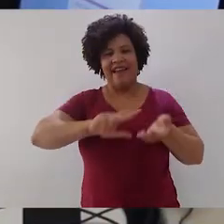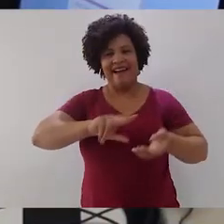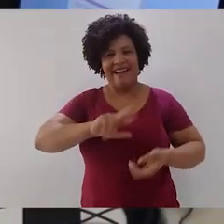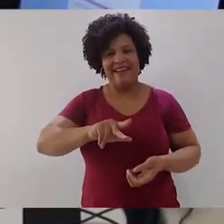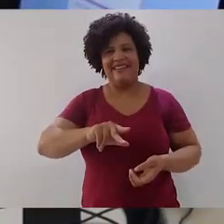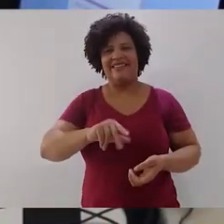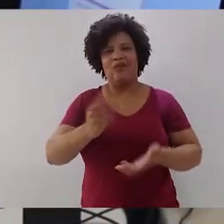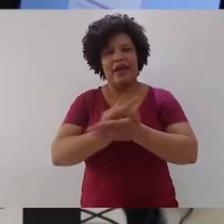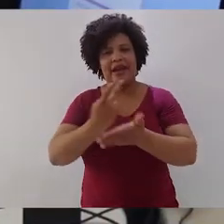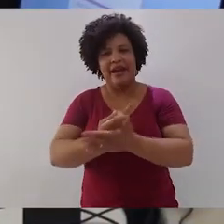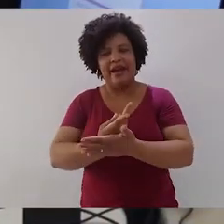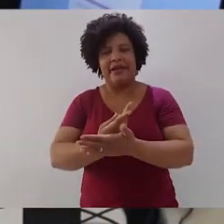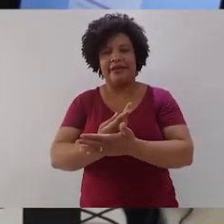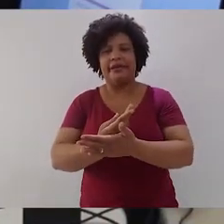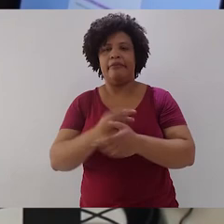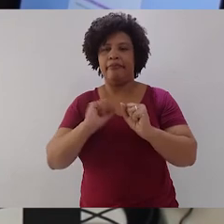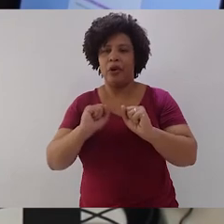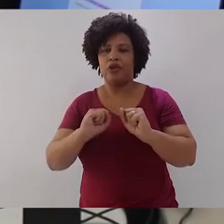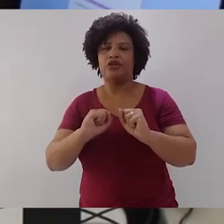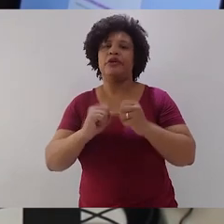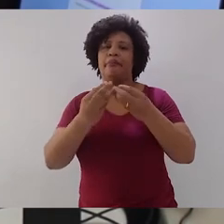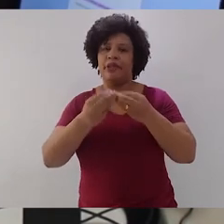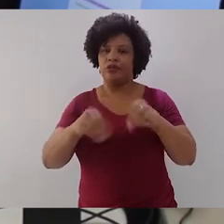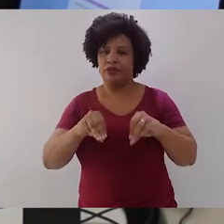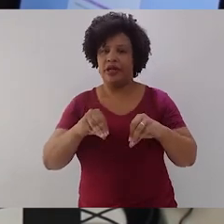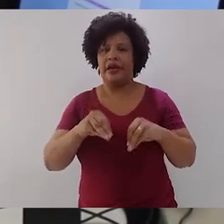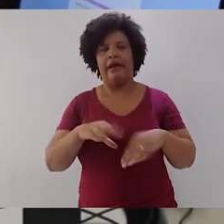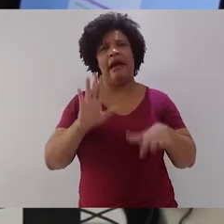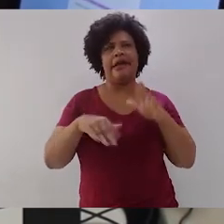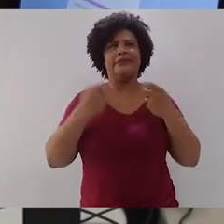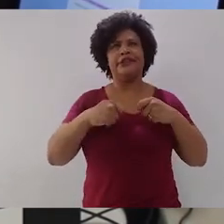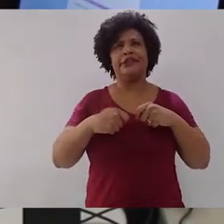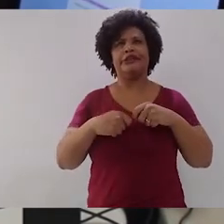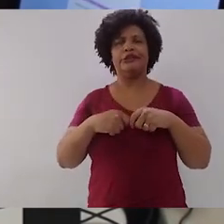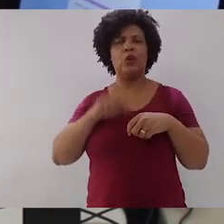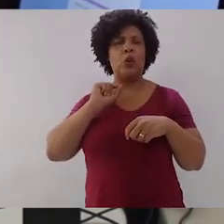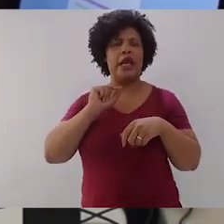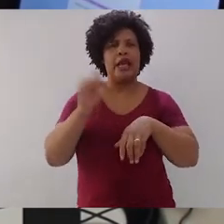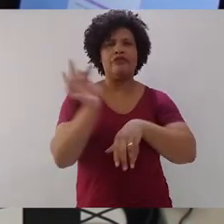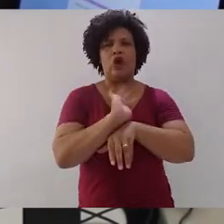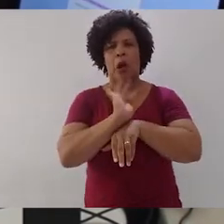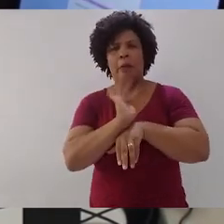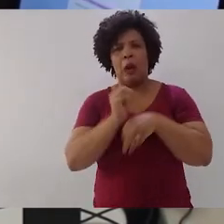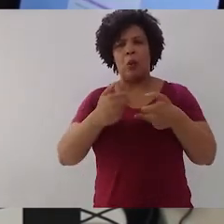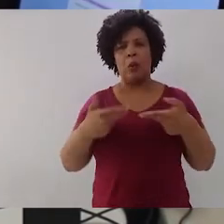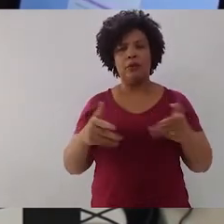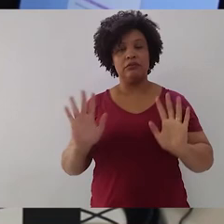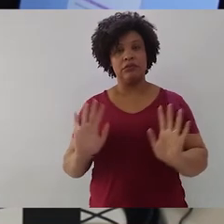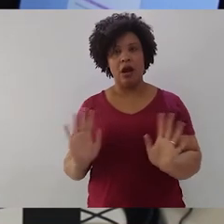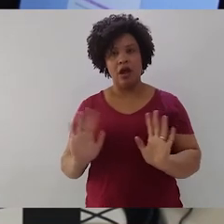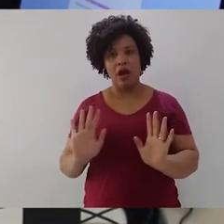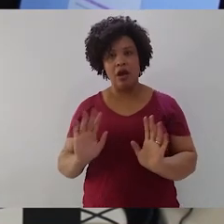eu tenho que ser um escritor castiço, escrever sempre na norma culta? Não. O valor literário de muitos escritores é buscar na